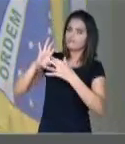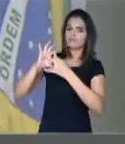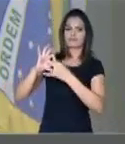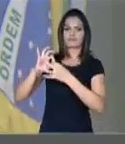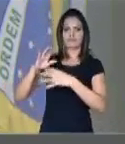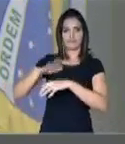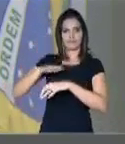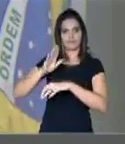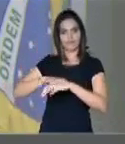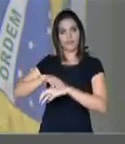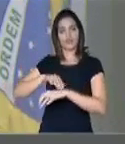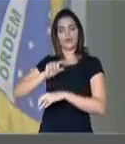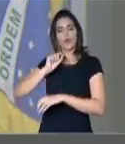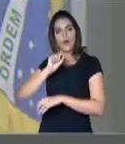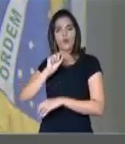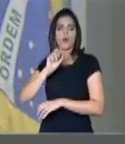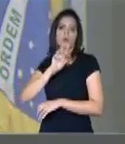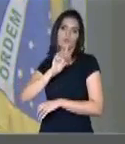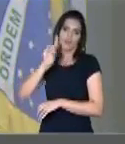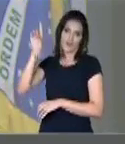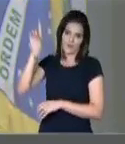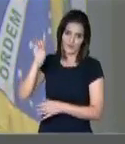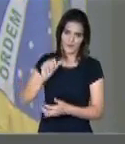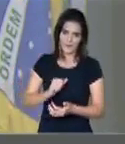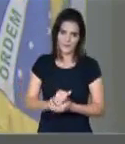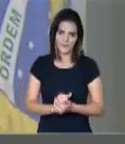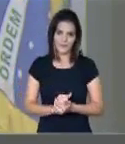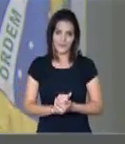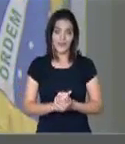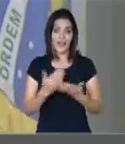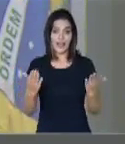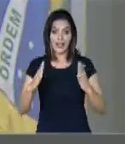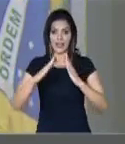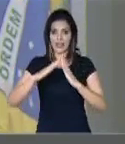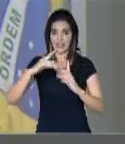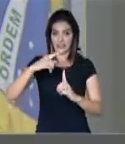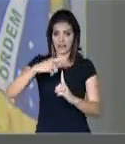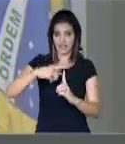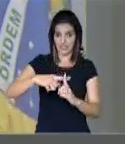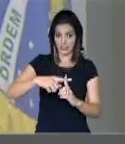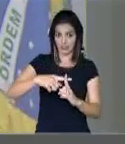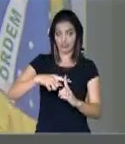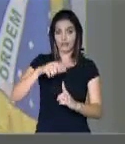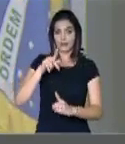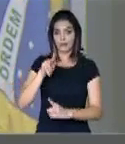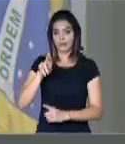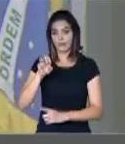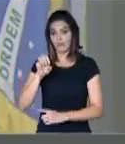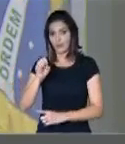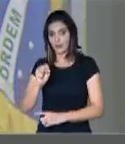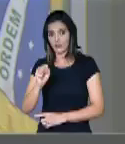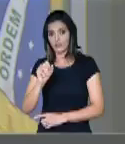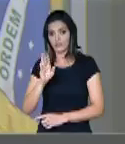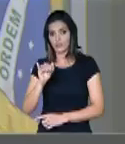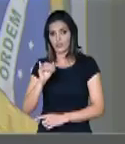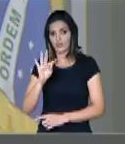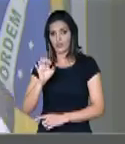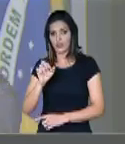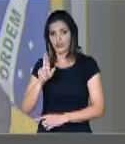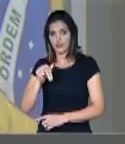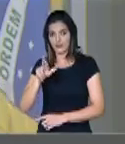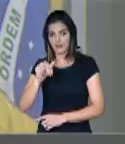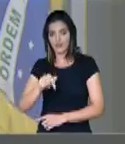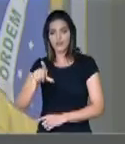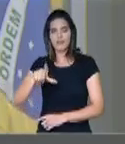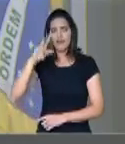a si mesma, ao próximo, e a Deus, a igreja presbiteriana, tem a sua história, bela, e,